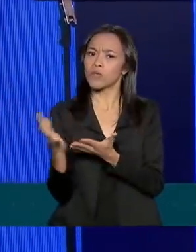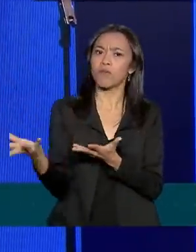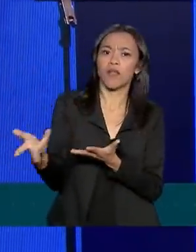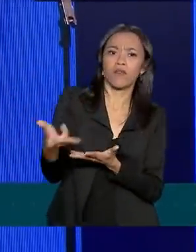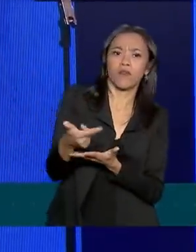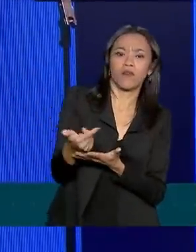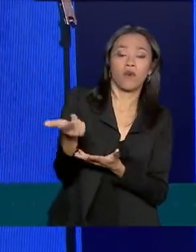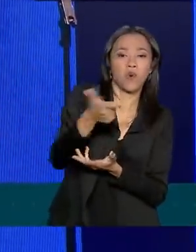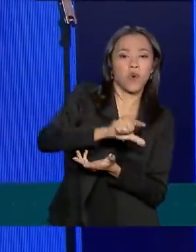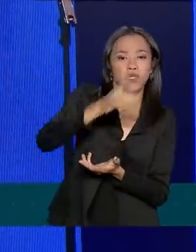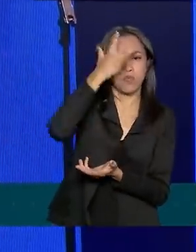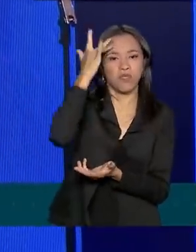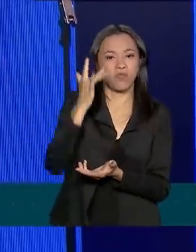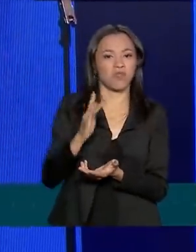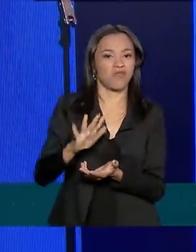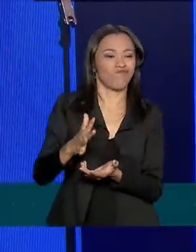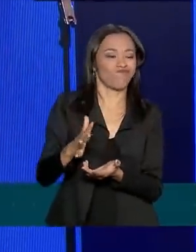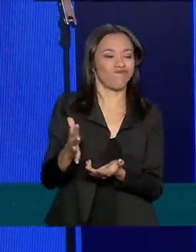nem tanto.